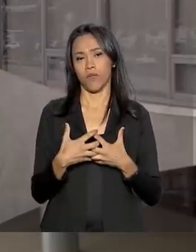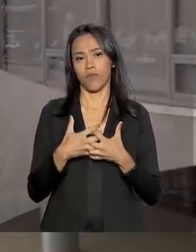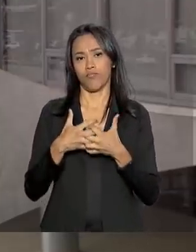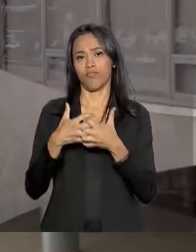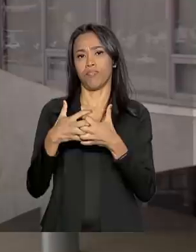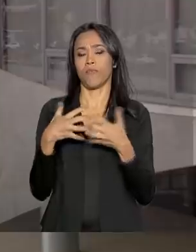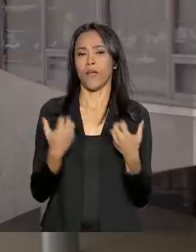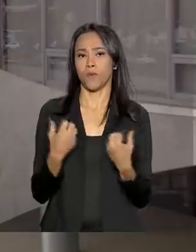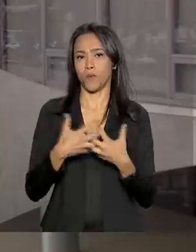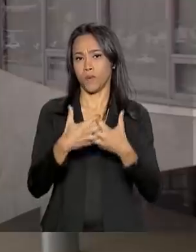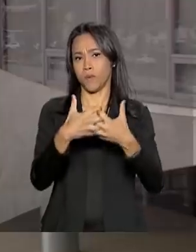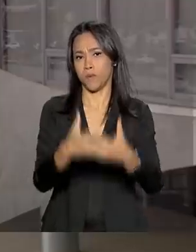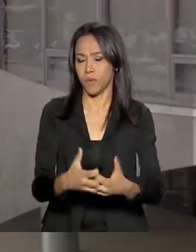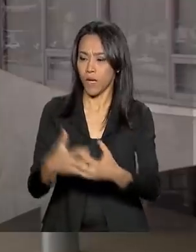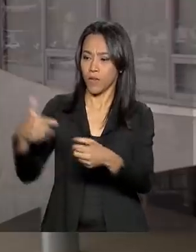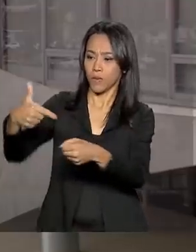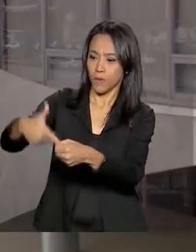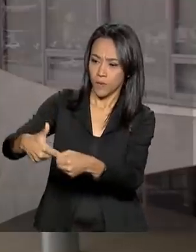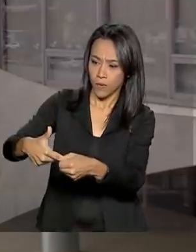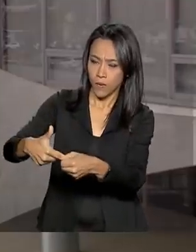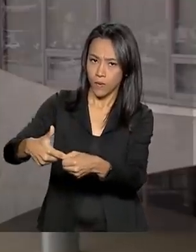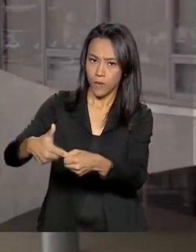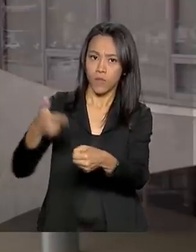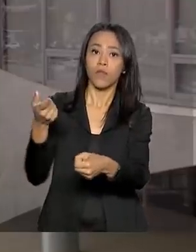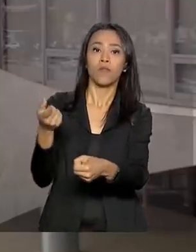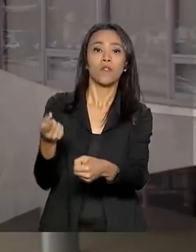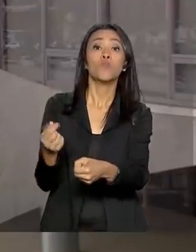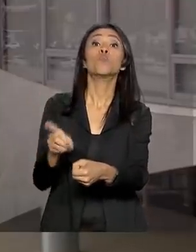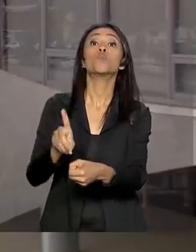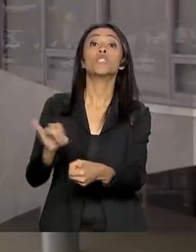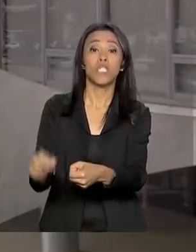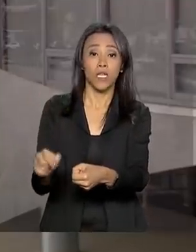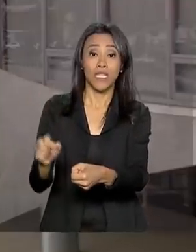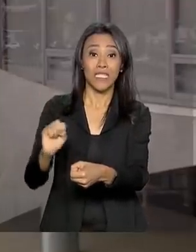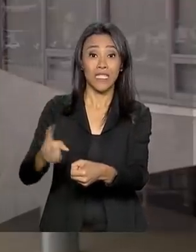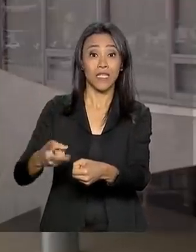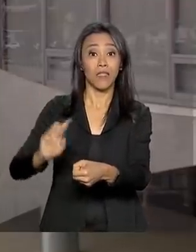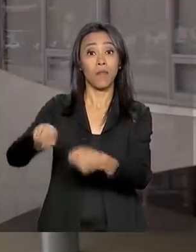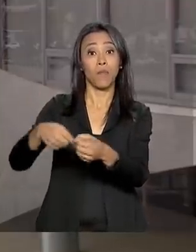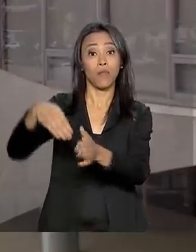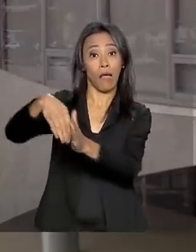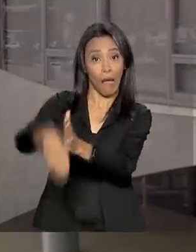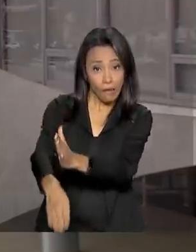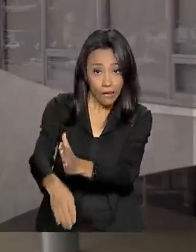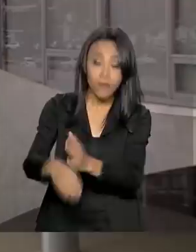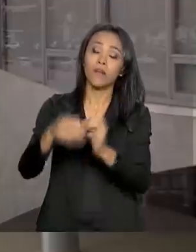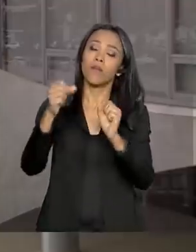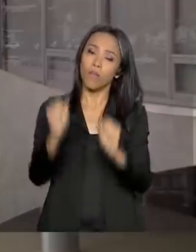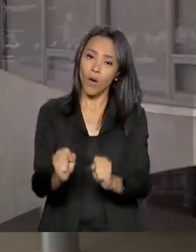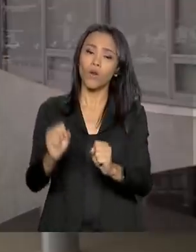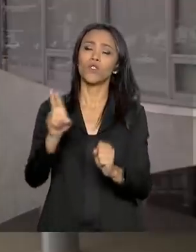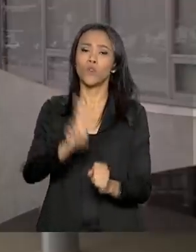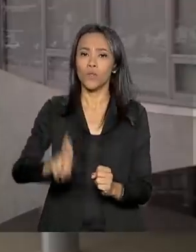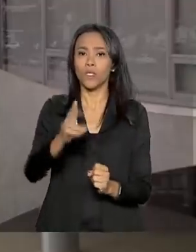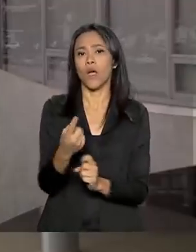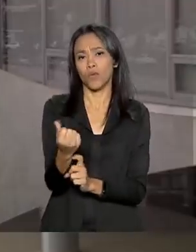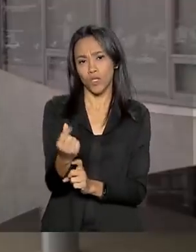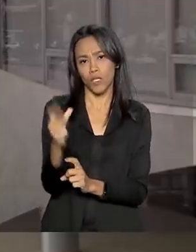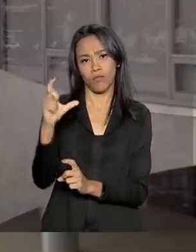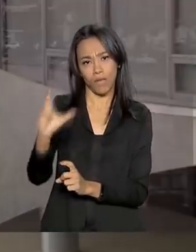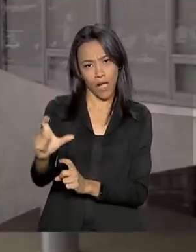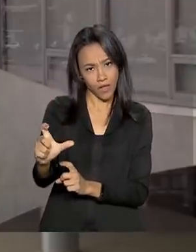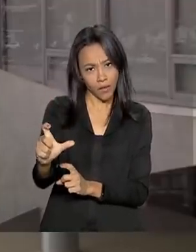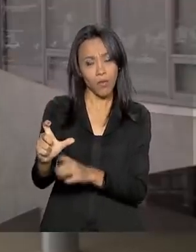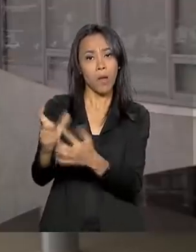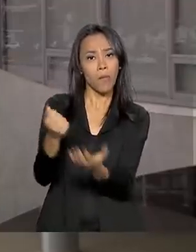combustível, ele vai pagar o preço do óleo diesel do dia. E se o preço tiver caído, ele também vai poder usar o dinheiro do cartão